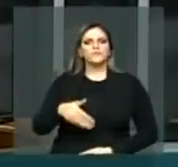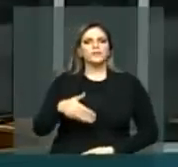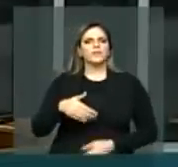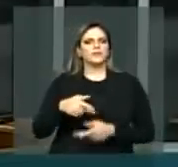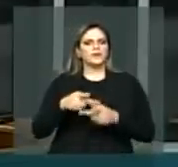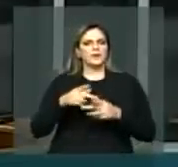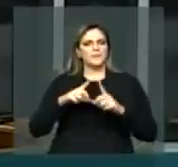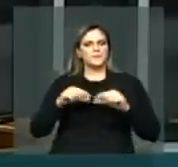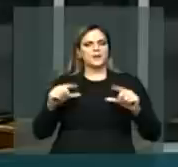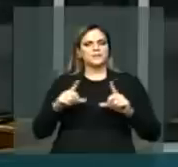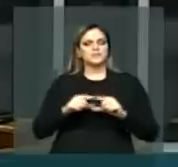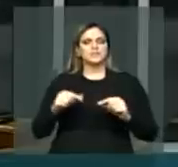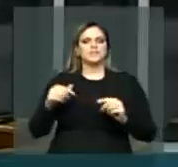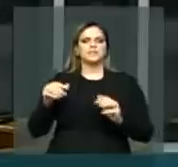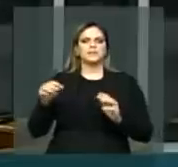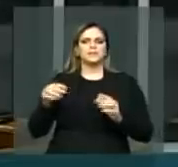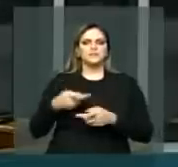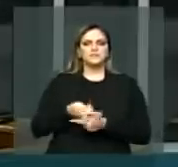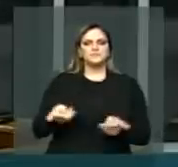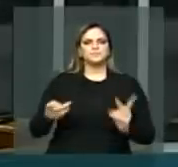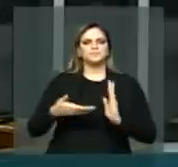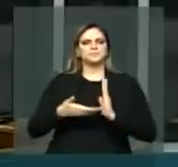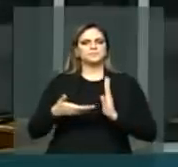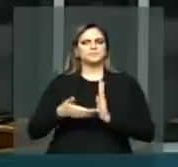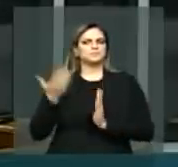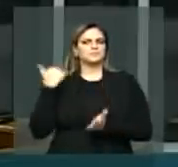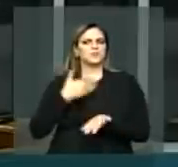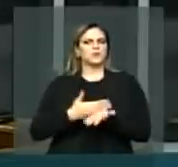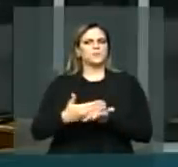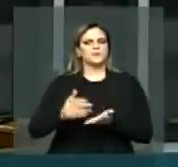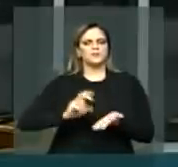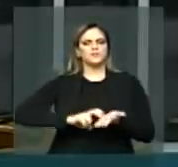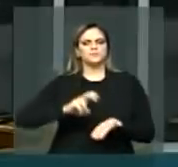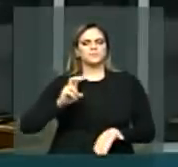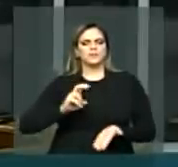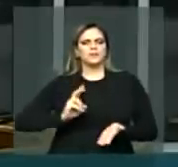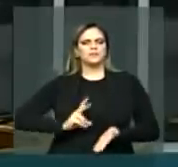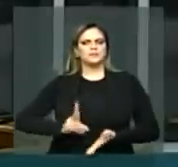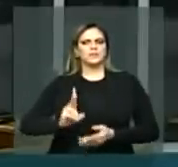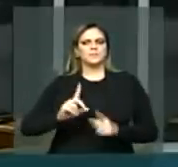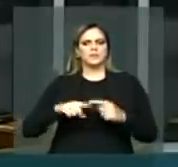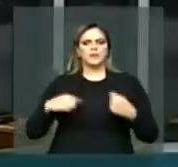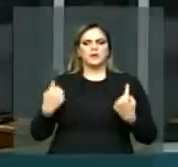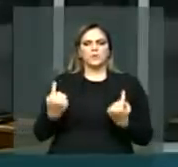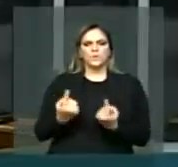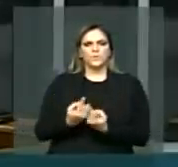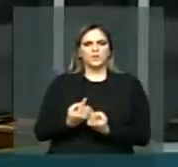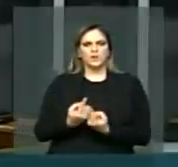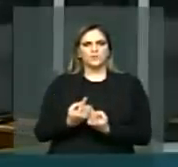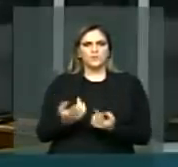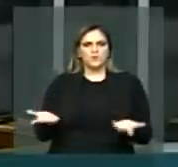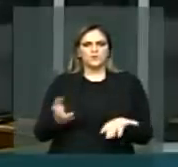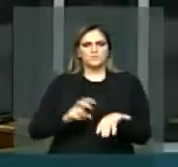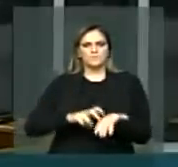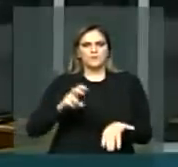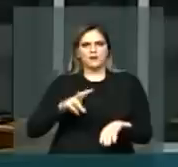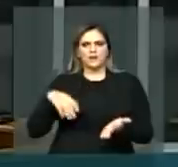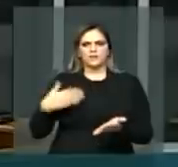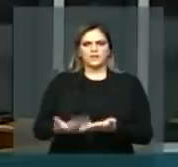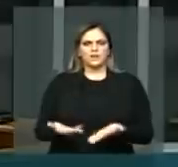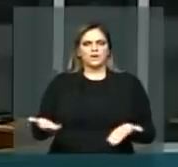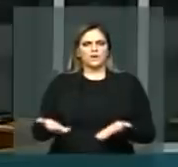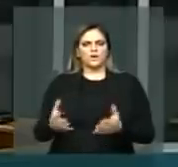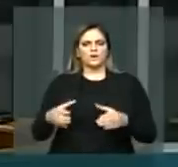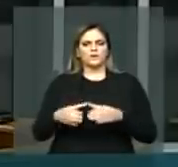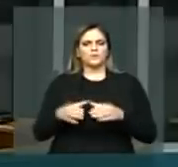casa desde as primeiras horas desta manhã tem estado reunida com a frente